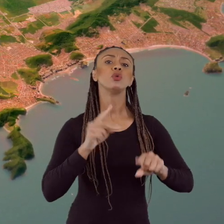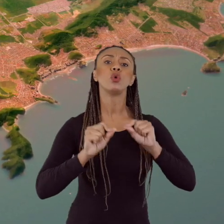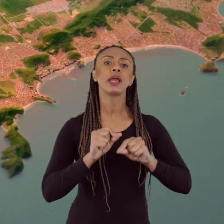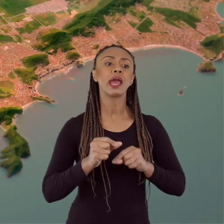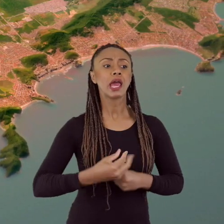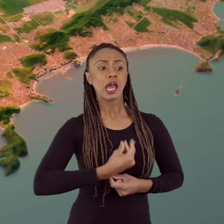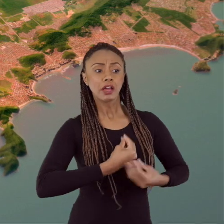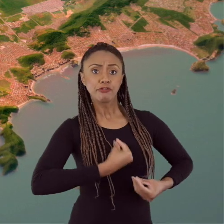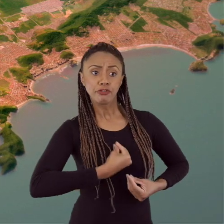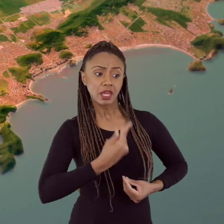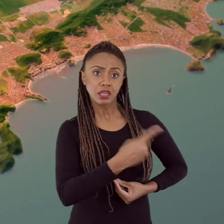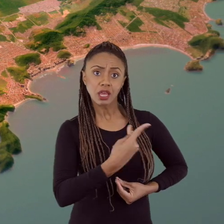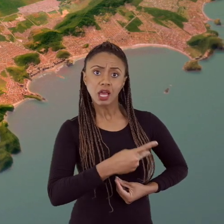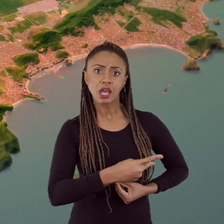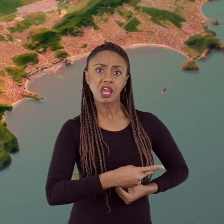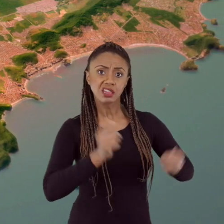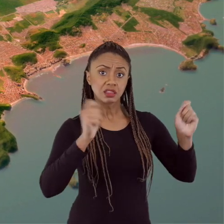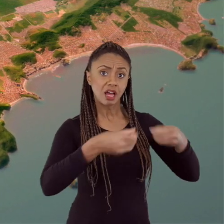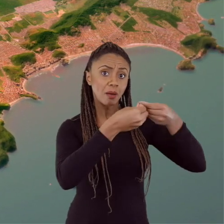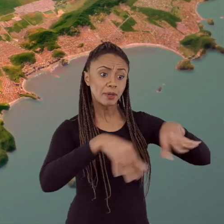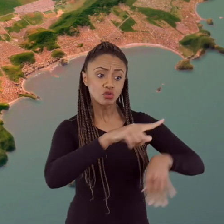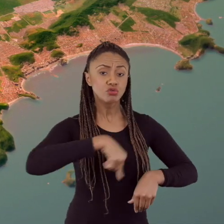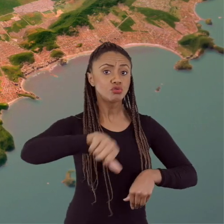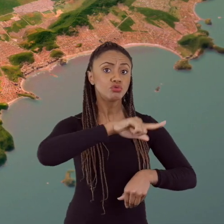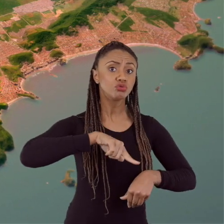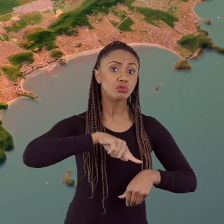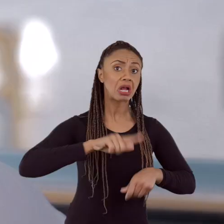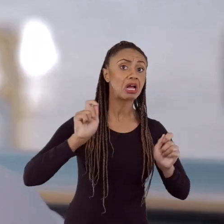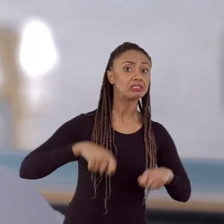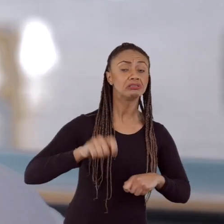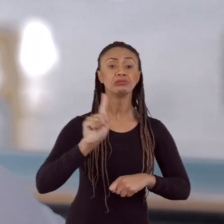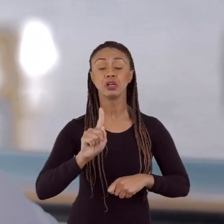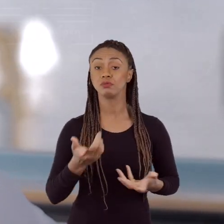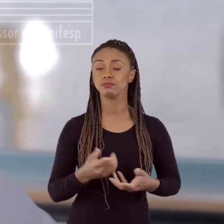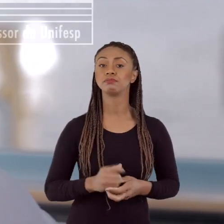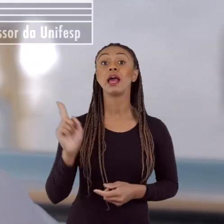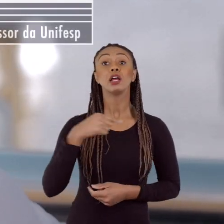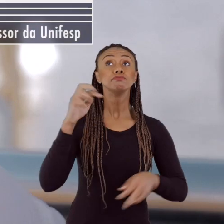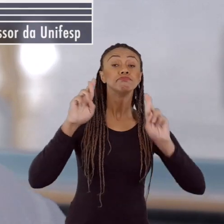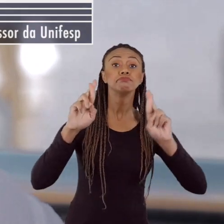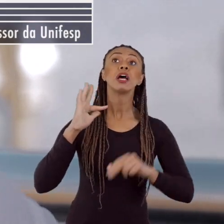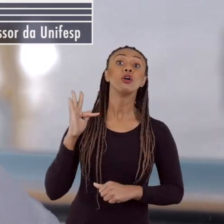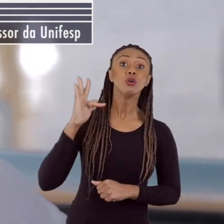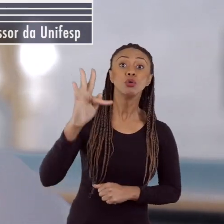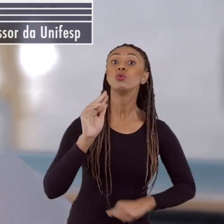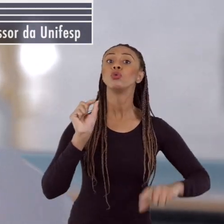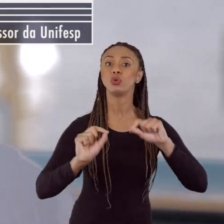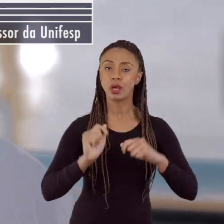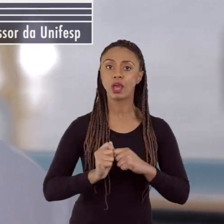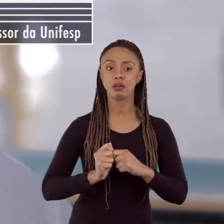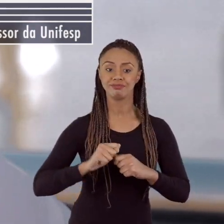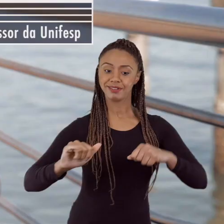contaminação pode produzir algum efeito danoso sobre os organismos que aqui habitam. A nossa expectativa é que, no futuro, essa